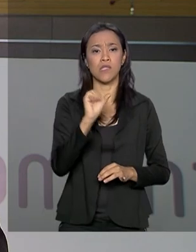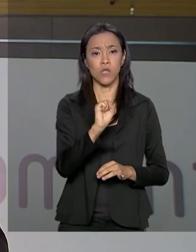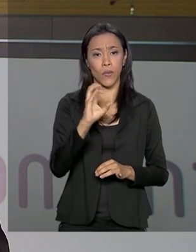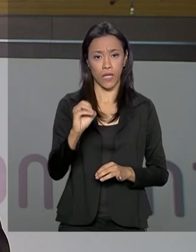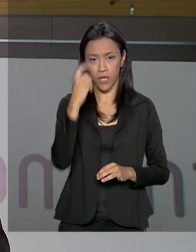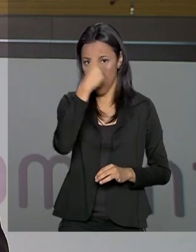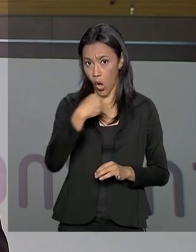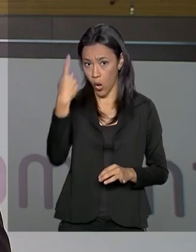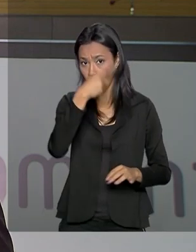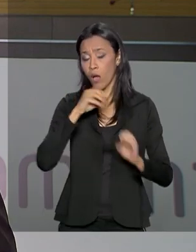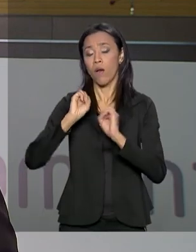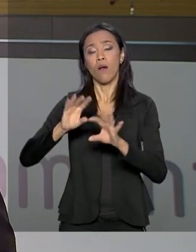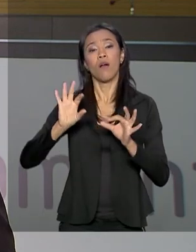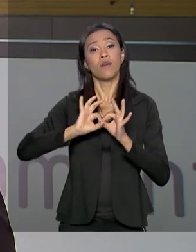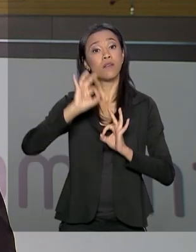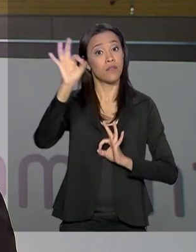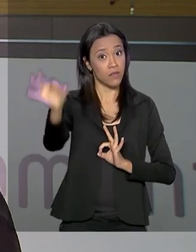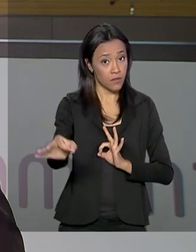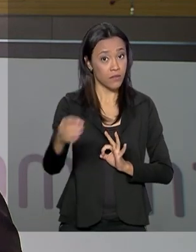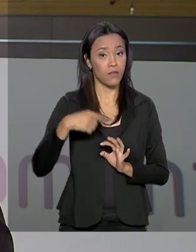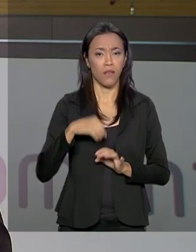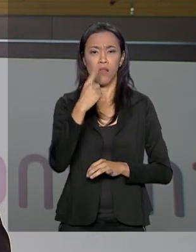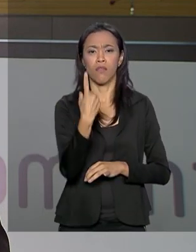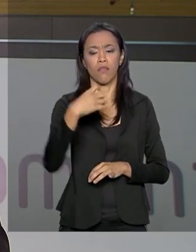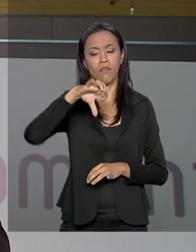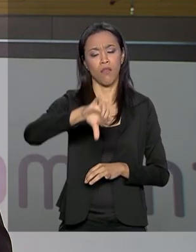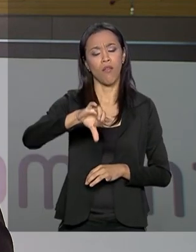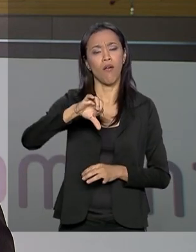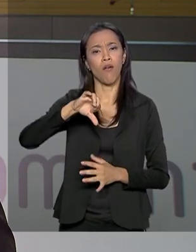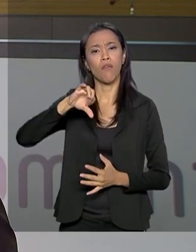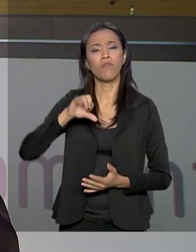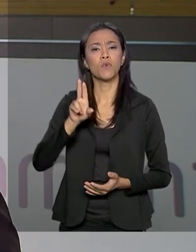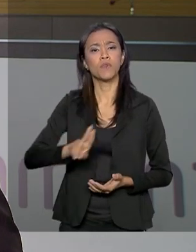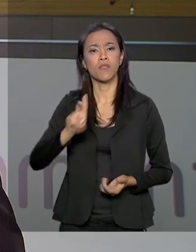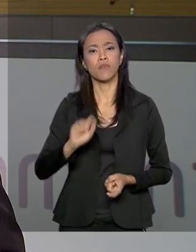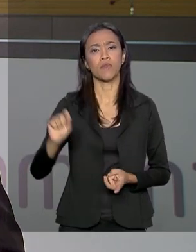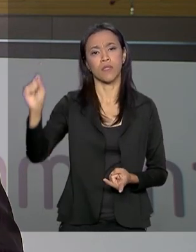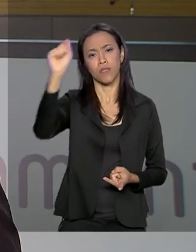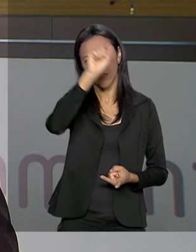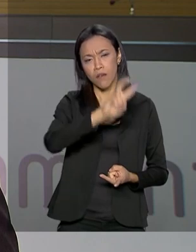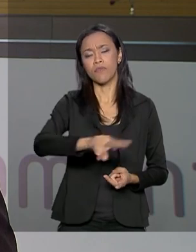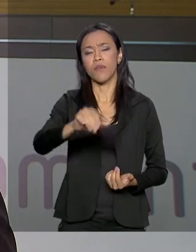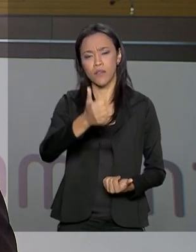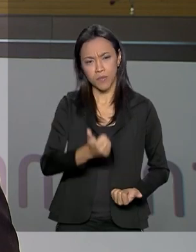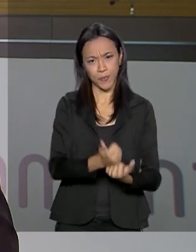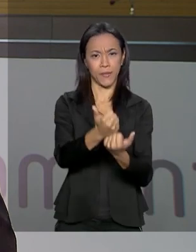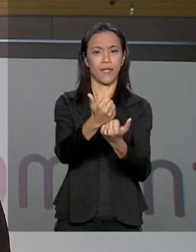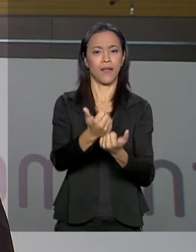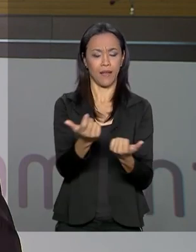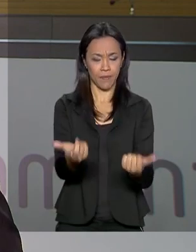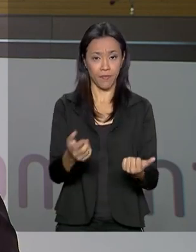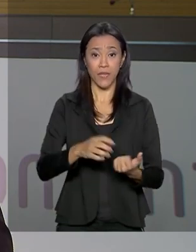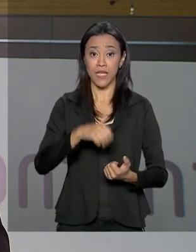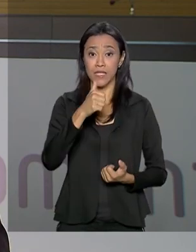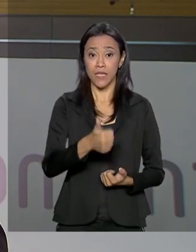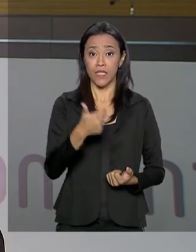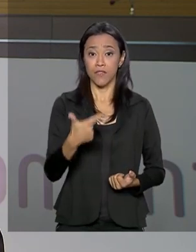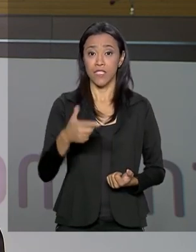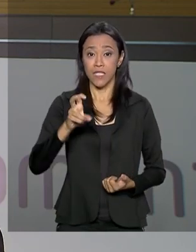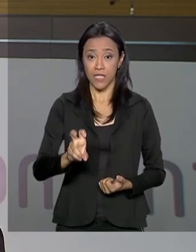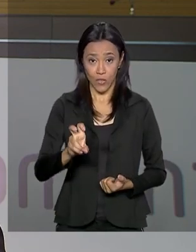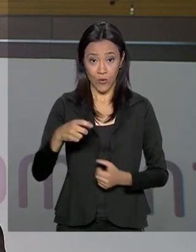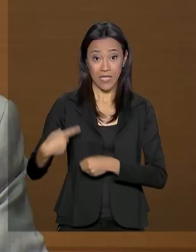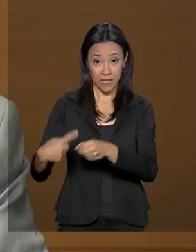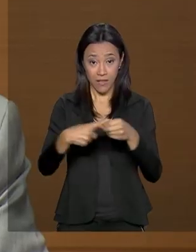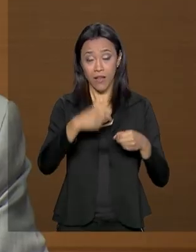modalidade de ensino à distância. 19 instituições públicas de ensino superior vão apoiar as atividades em 125 cidades